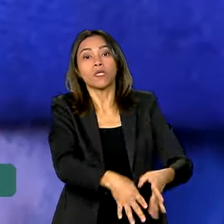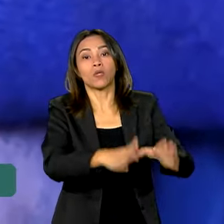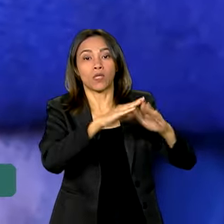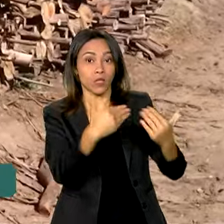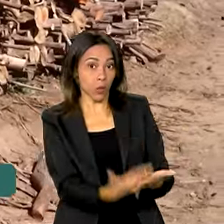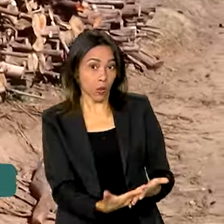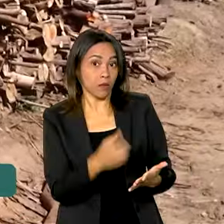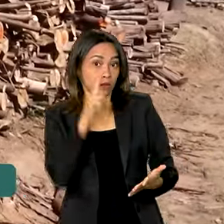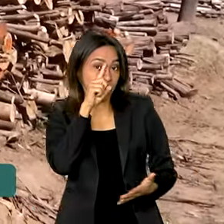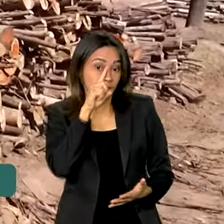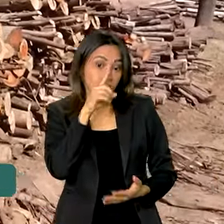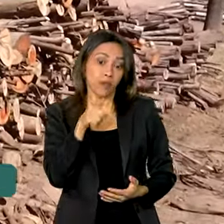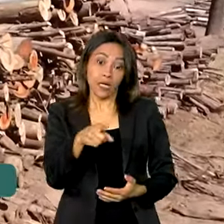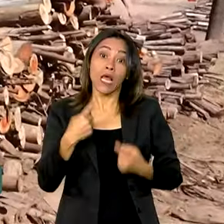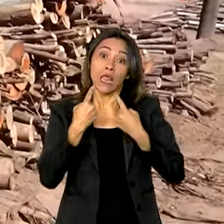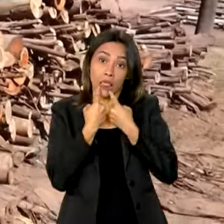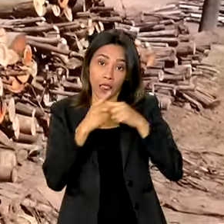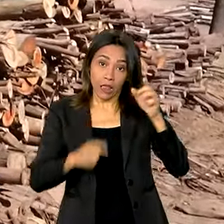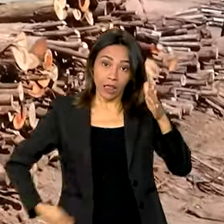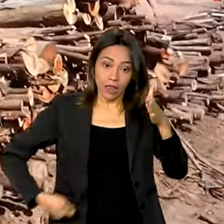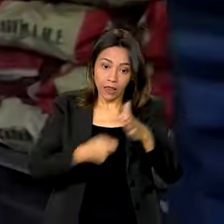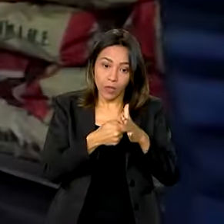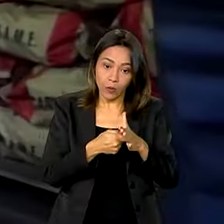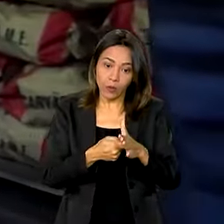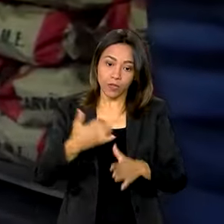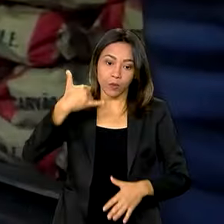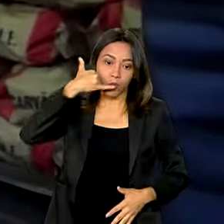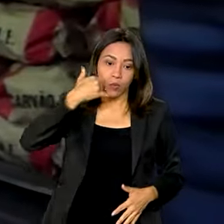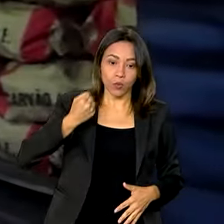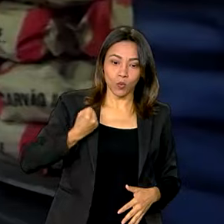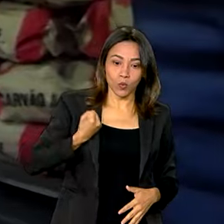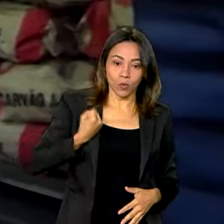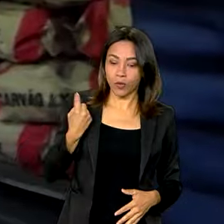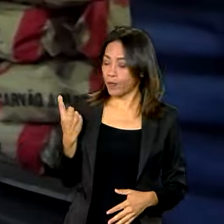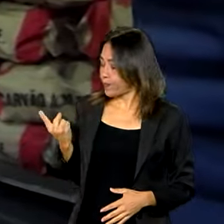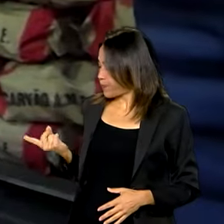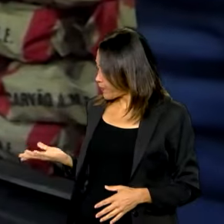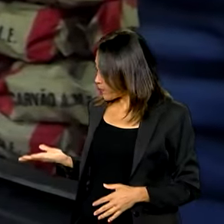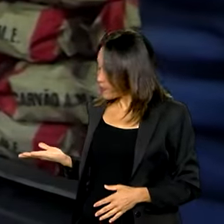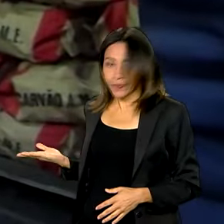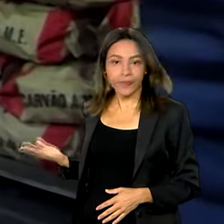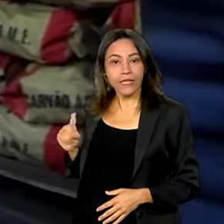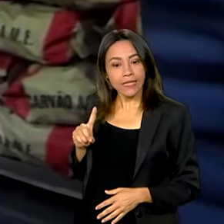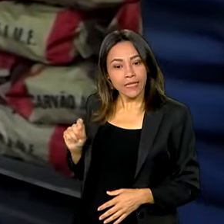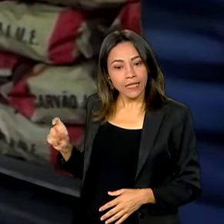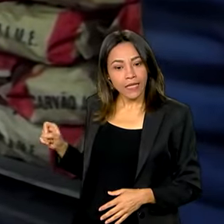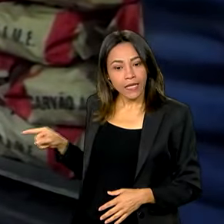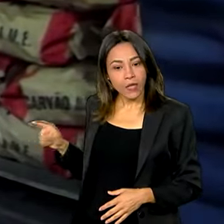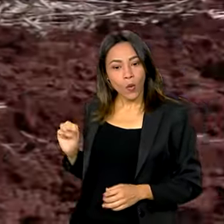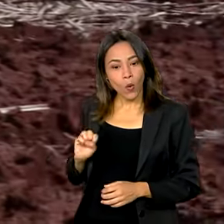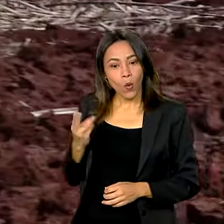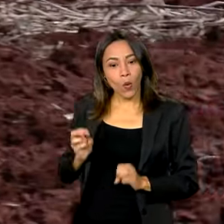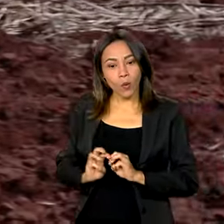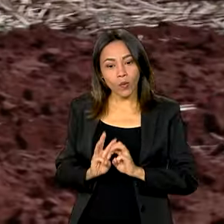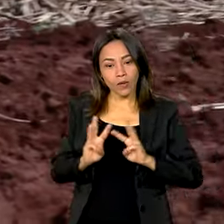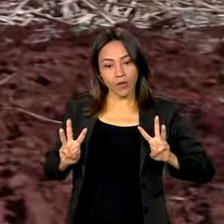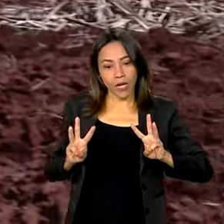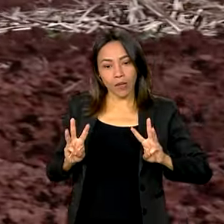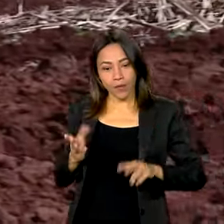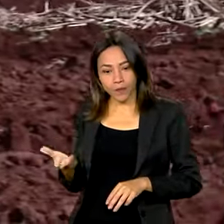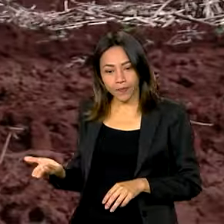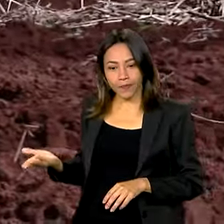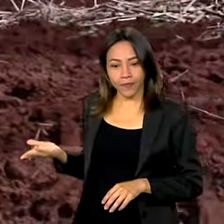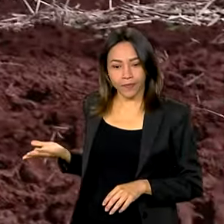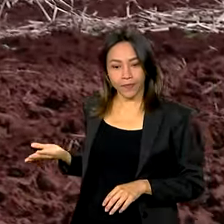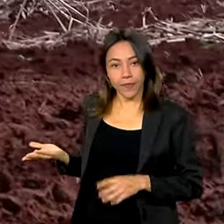infantil podem ser feitas pelo DISC-100 ou pela página iptrabalhoinfantil.trabalho